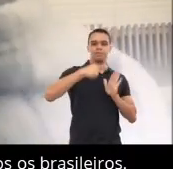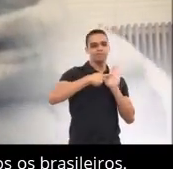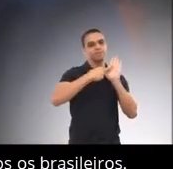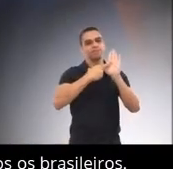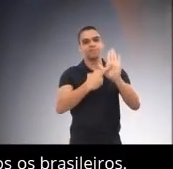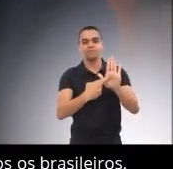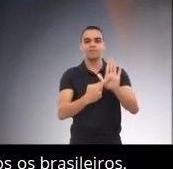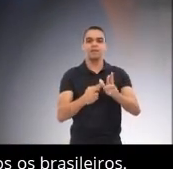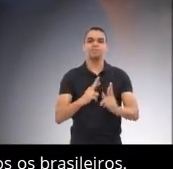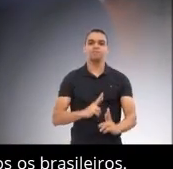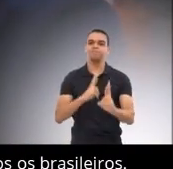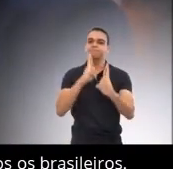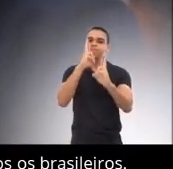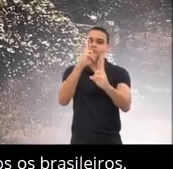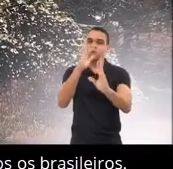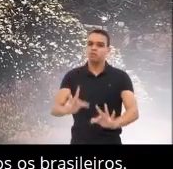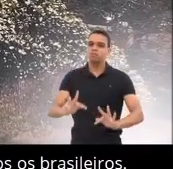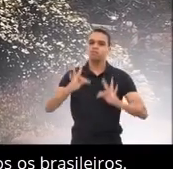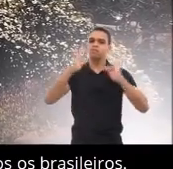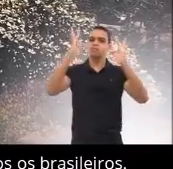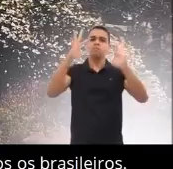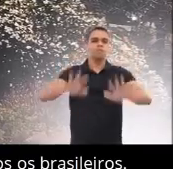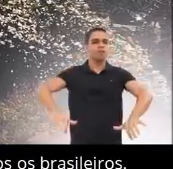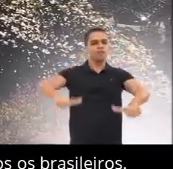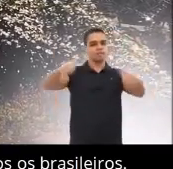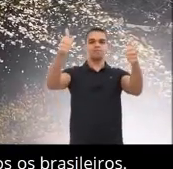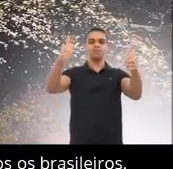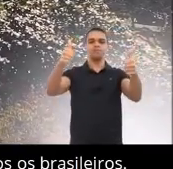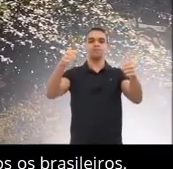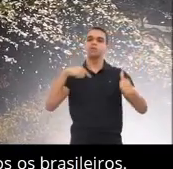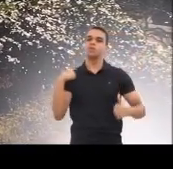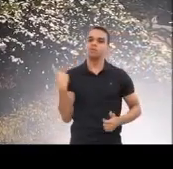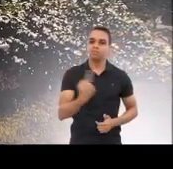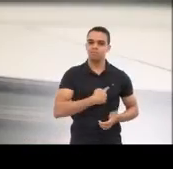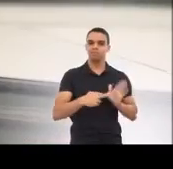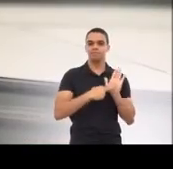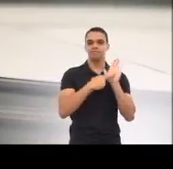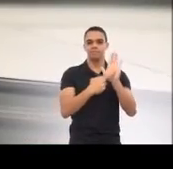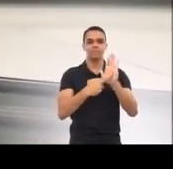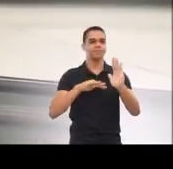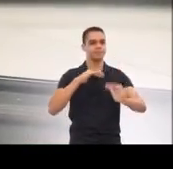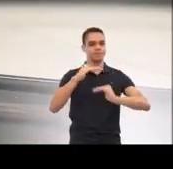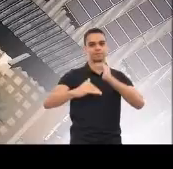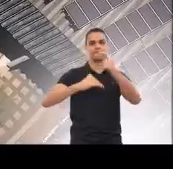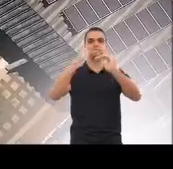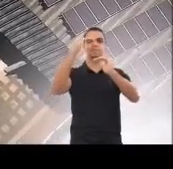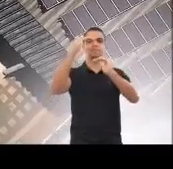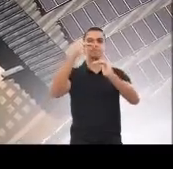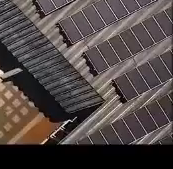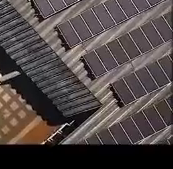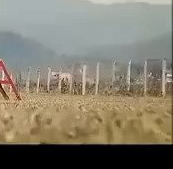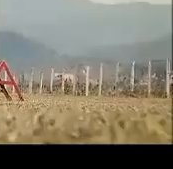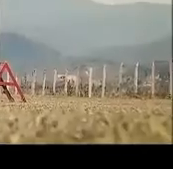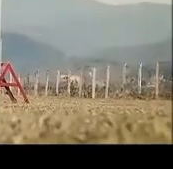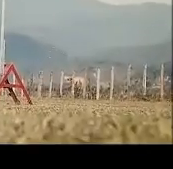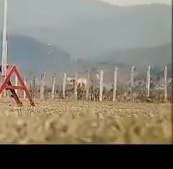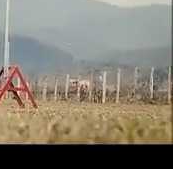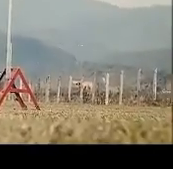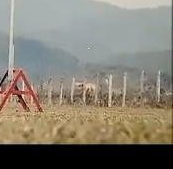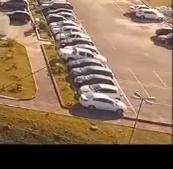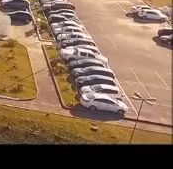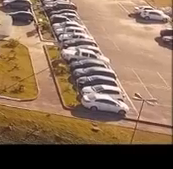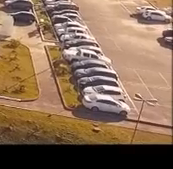representamos a esperança de um futuro melhor para todos os brasileiros. Representamos desenvolvimento.